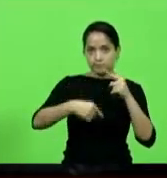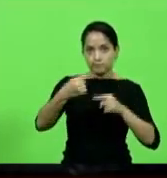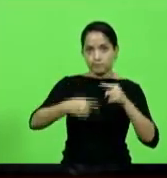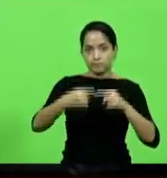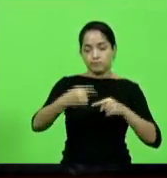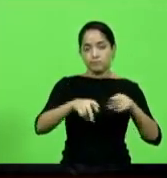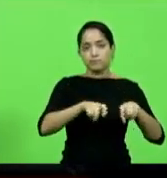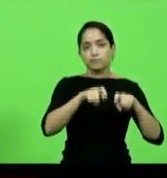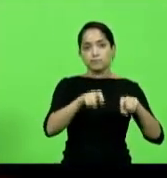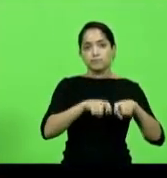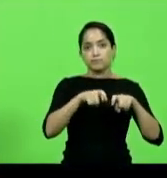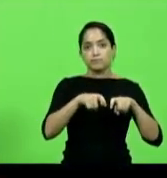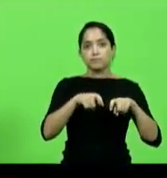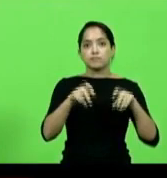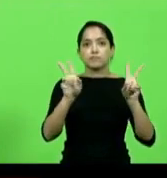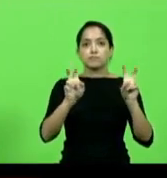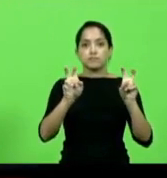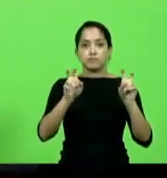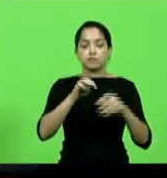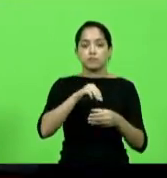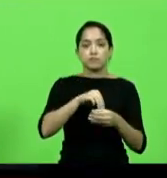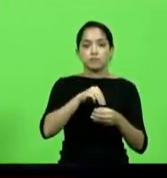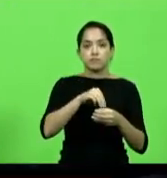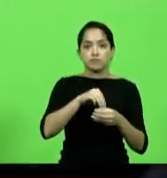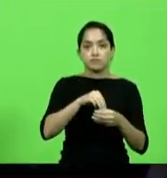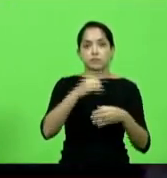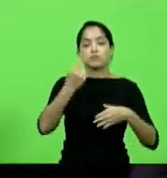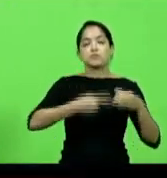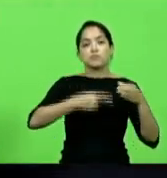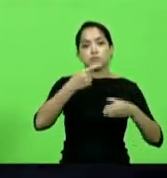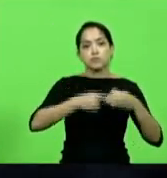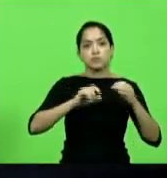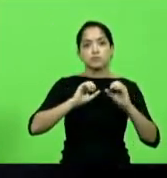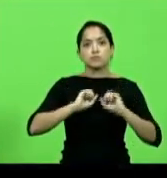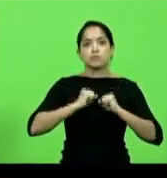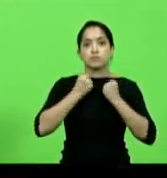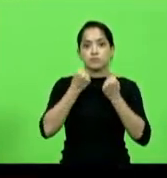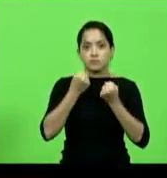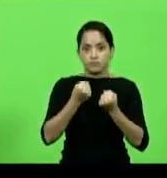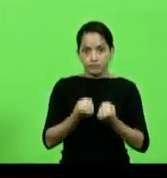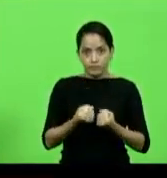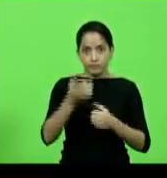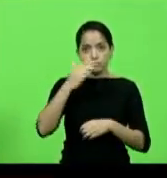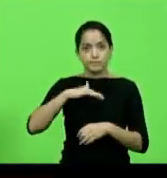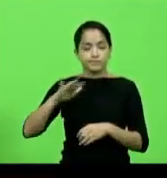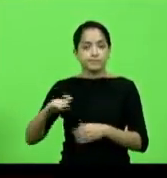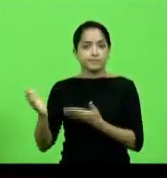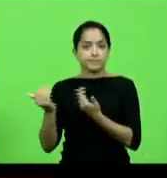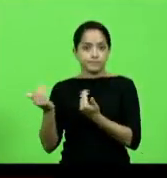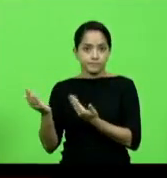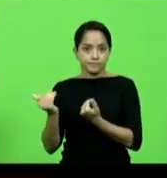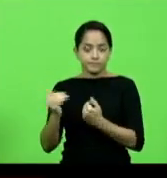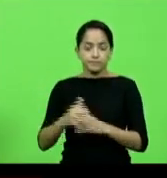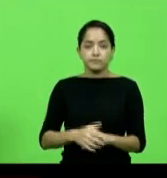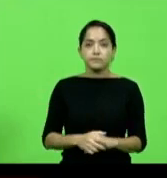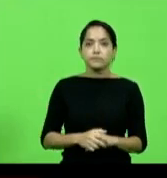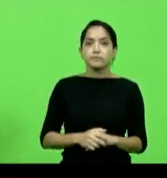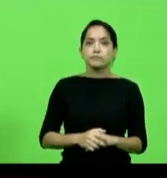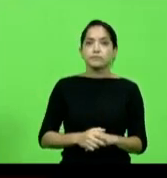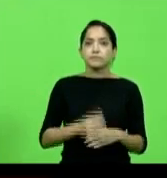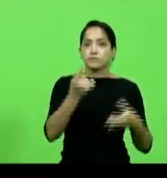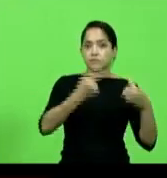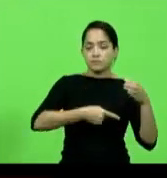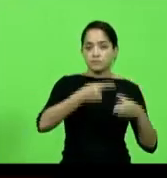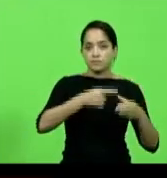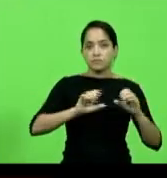Comissão de Assuntos Municipais, Comissão de Defesa dos Direitos da Criança e do Adolescente, Comissão